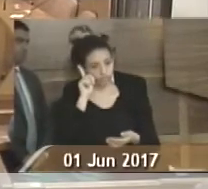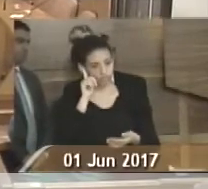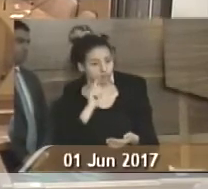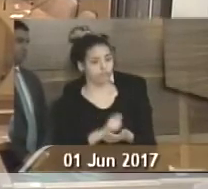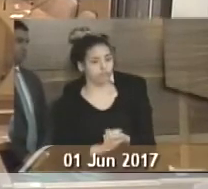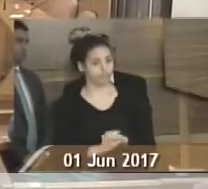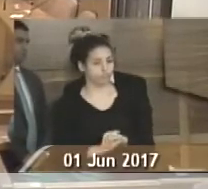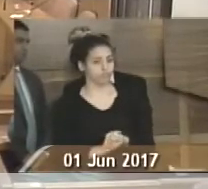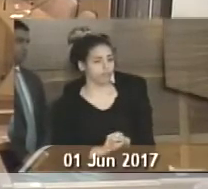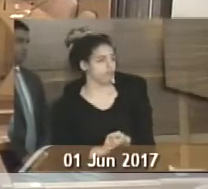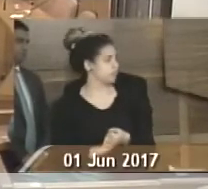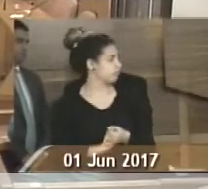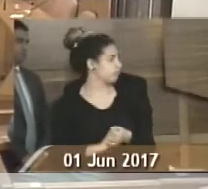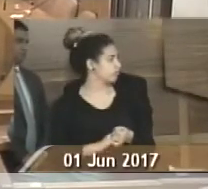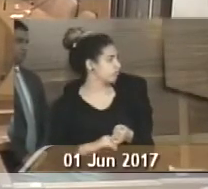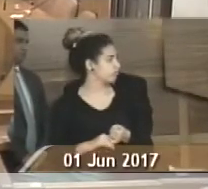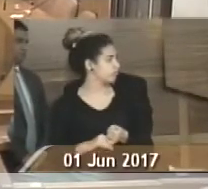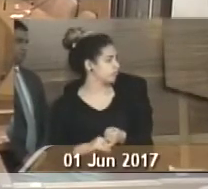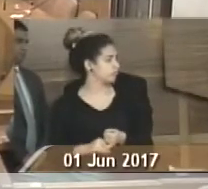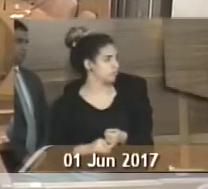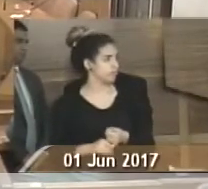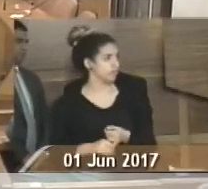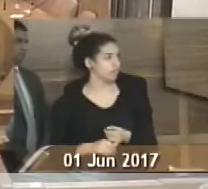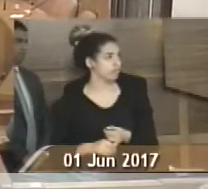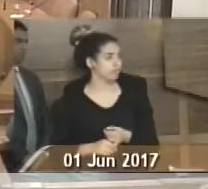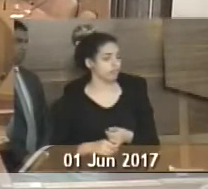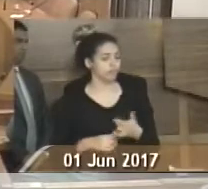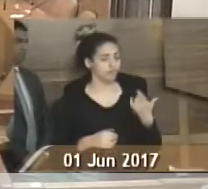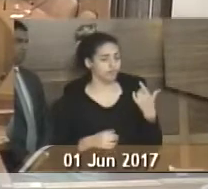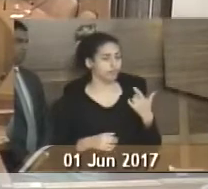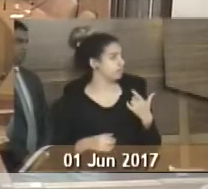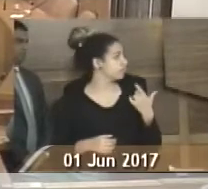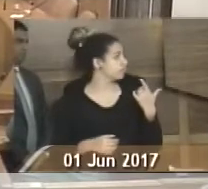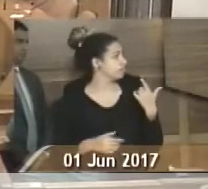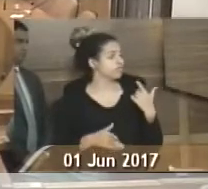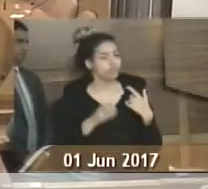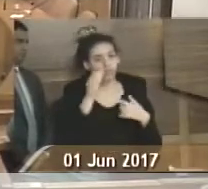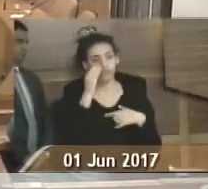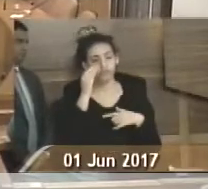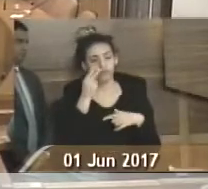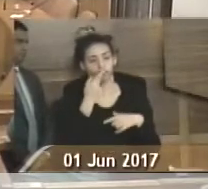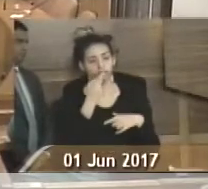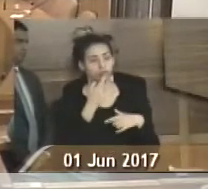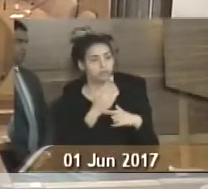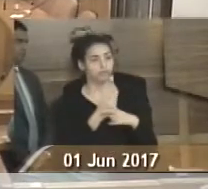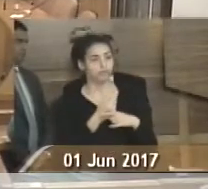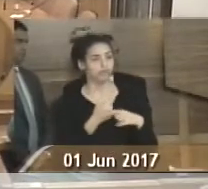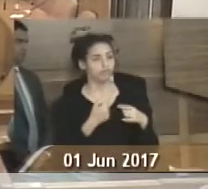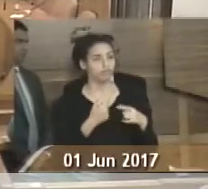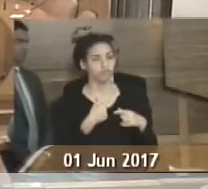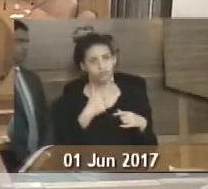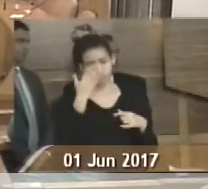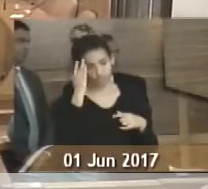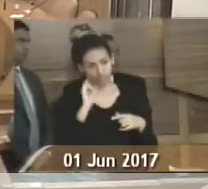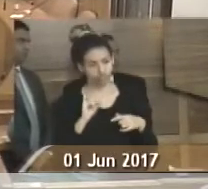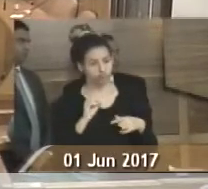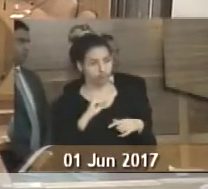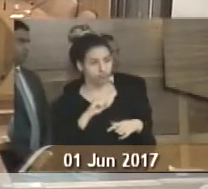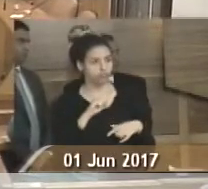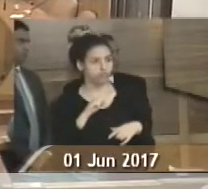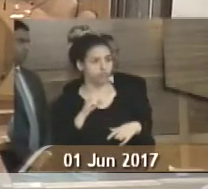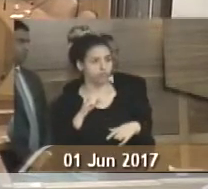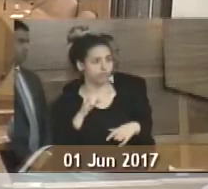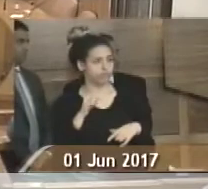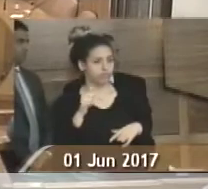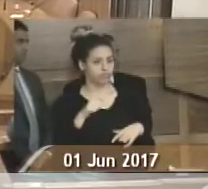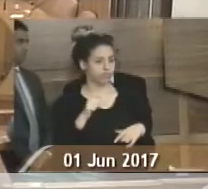da prestação de contas do primeiro quadrimestre. Na próxima, não sei se é a lei, não sei, se não estiver aqui, não